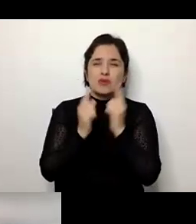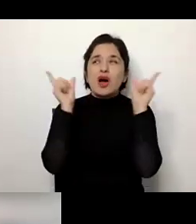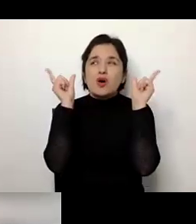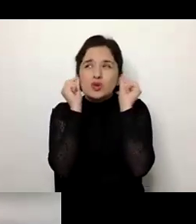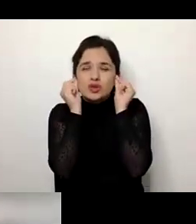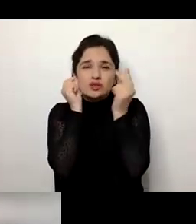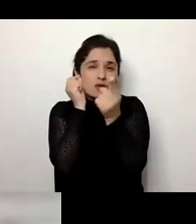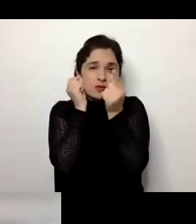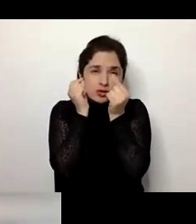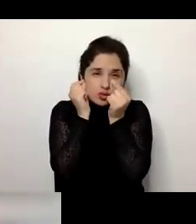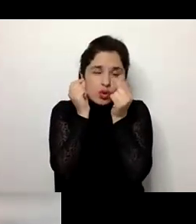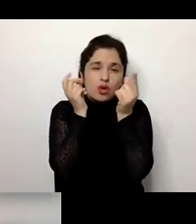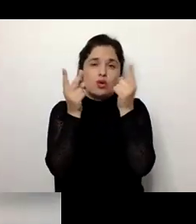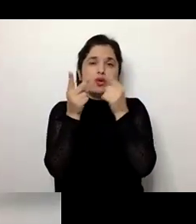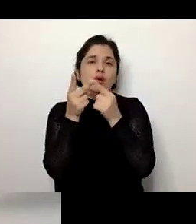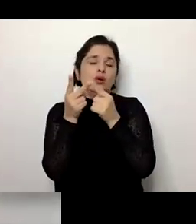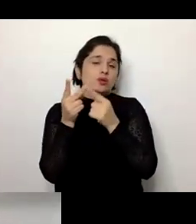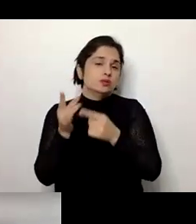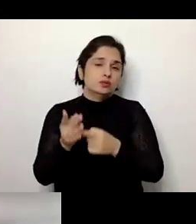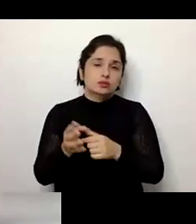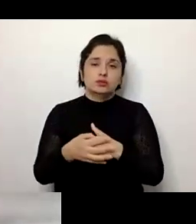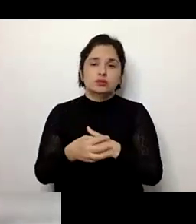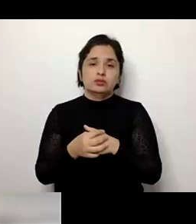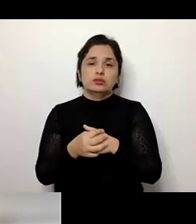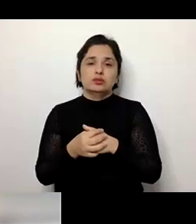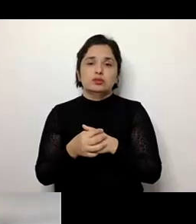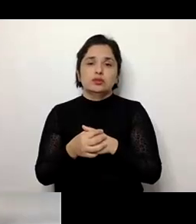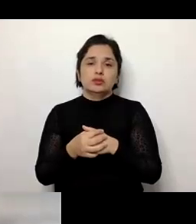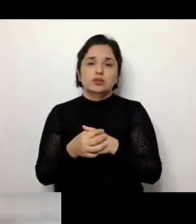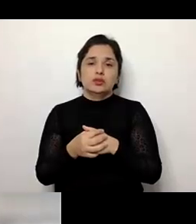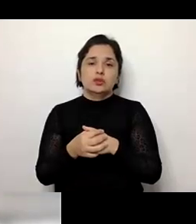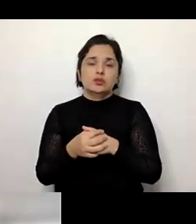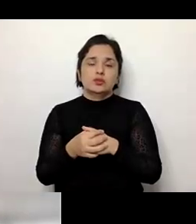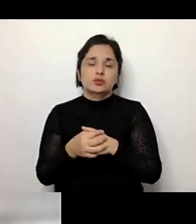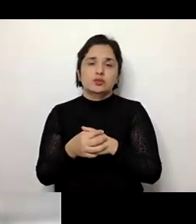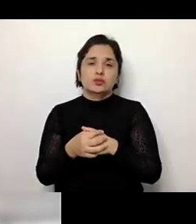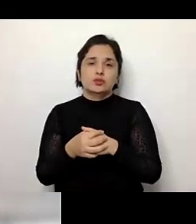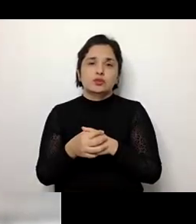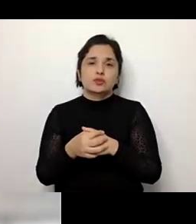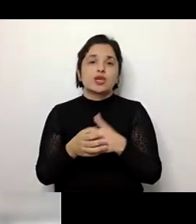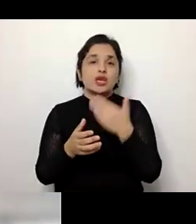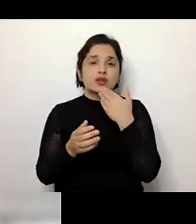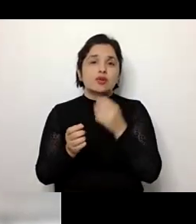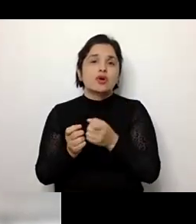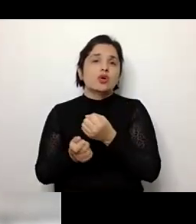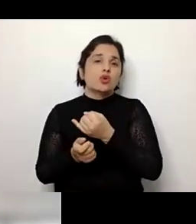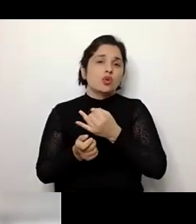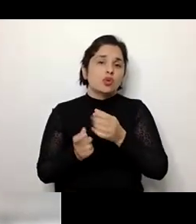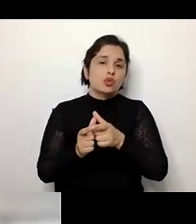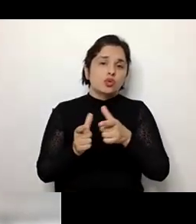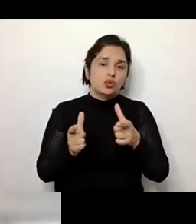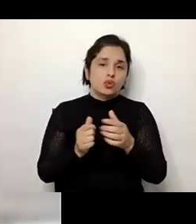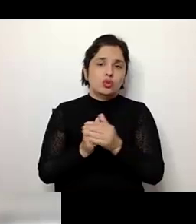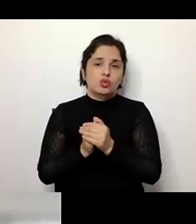visão, ou mesmo outros aspectos sensoriais, e o aumento no número de quedas.